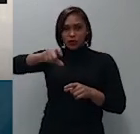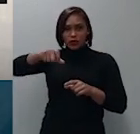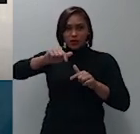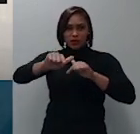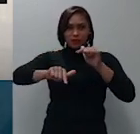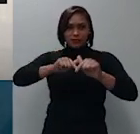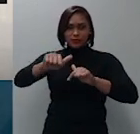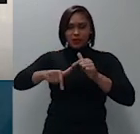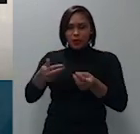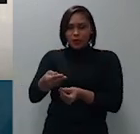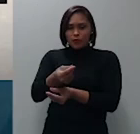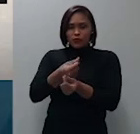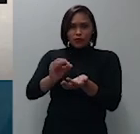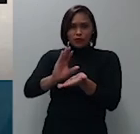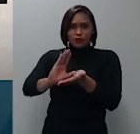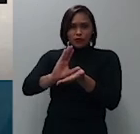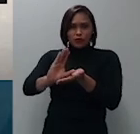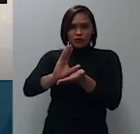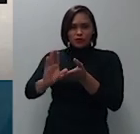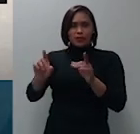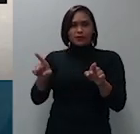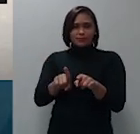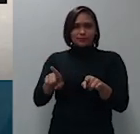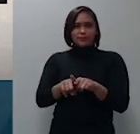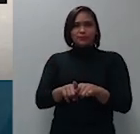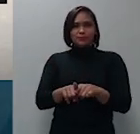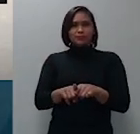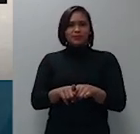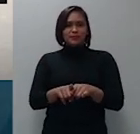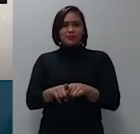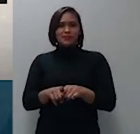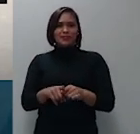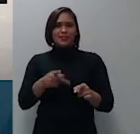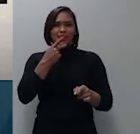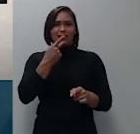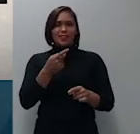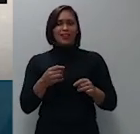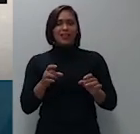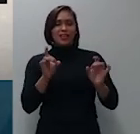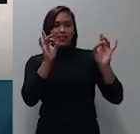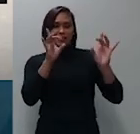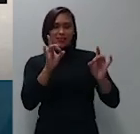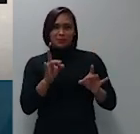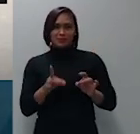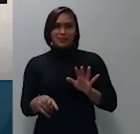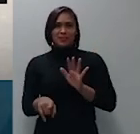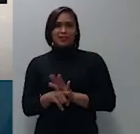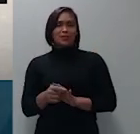equiparados tenham um tratamento preferencial definido pela lei no caso de falência pelo artigo 83